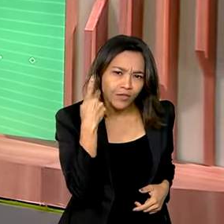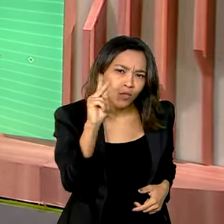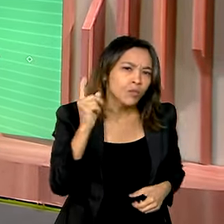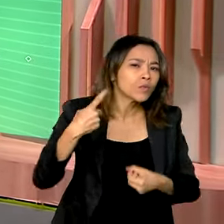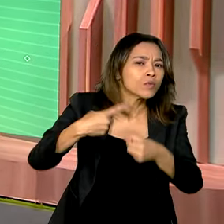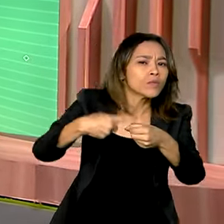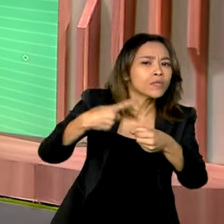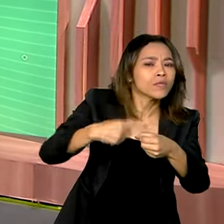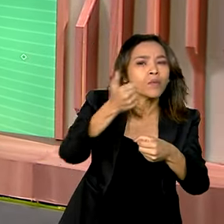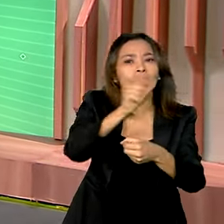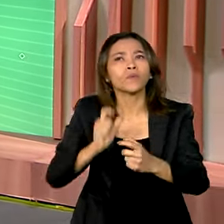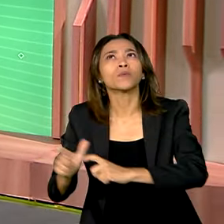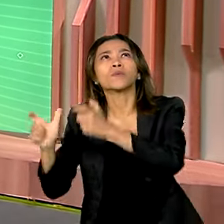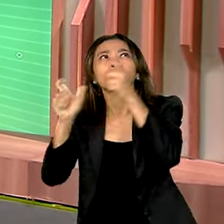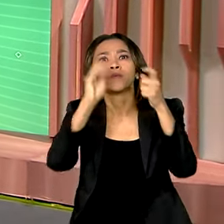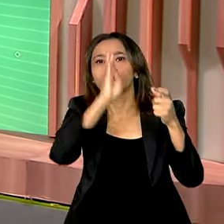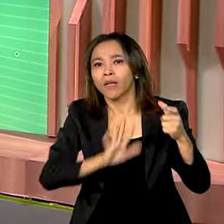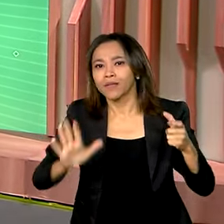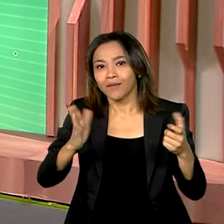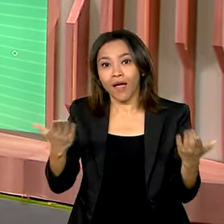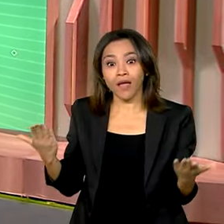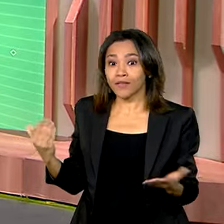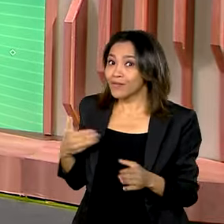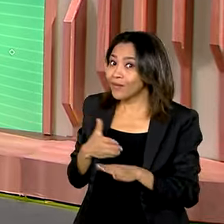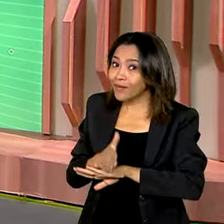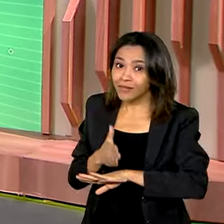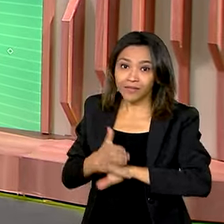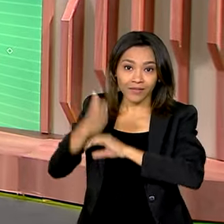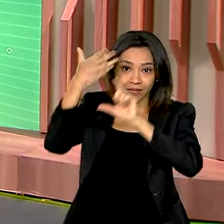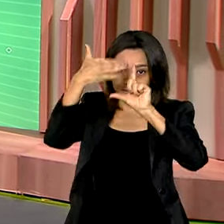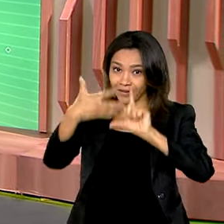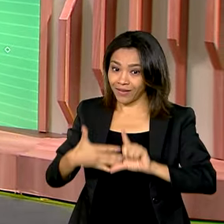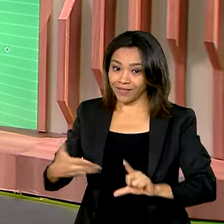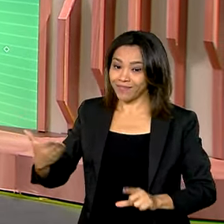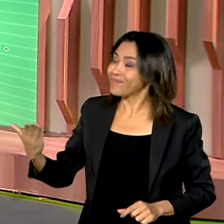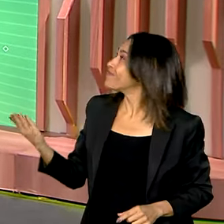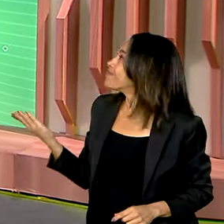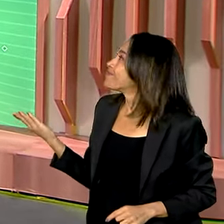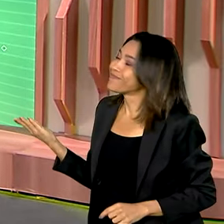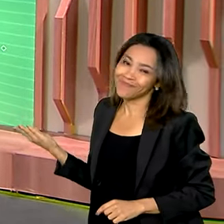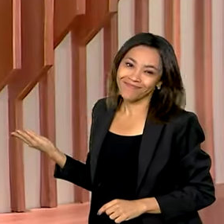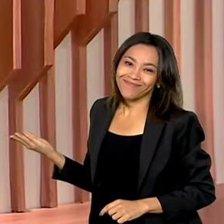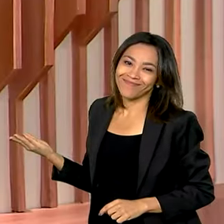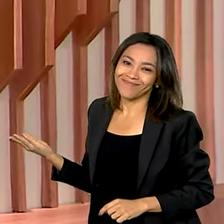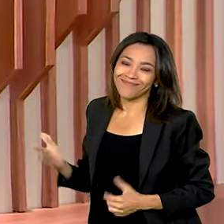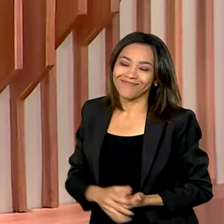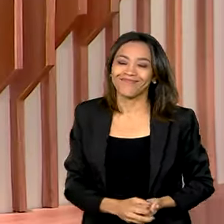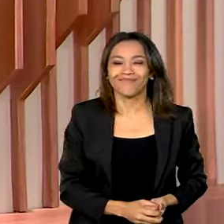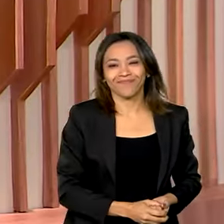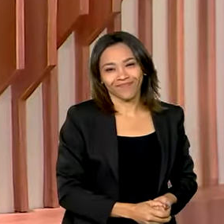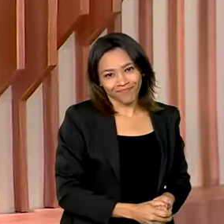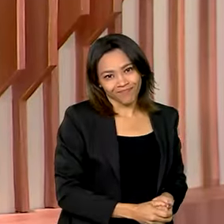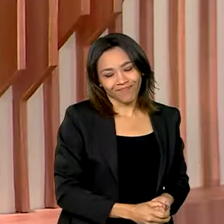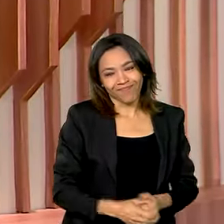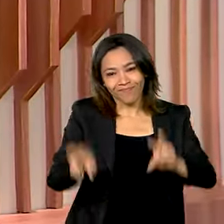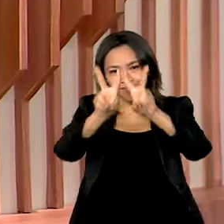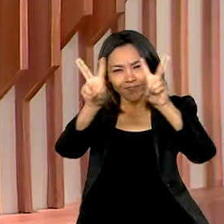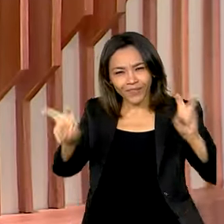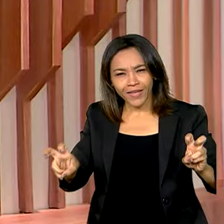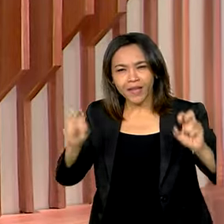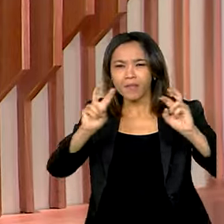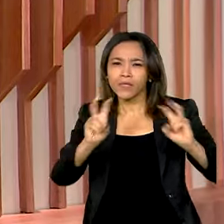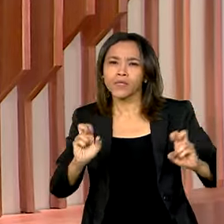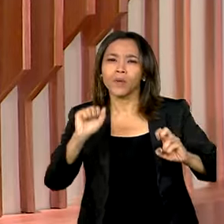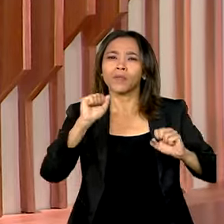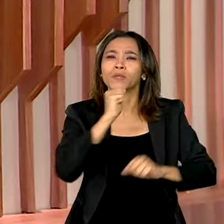ou alguma outra localidade, basta acessar gov.br barra comunica.br. O assunto agora é meio ambiente.